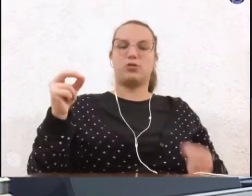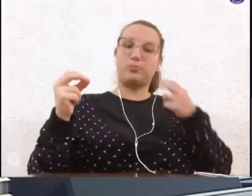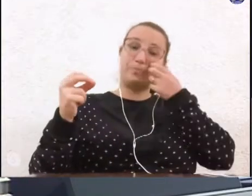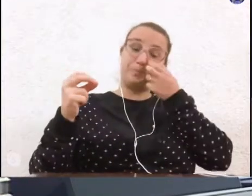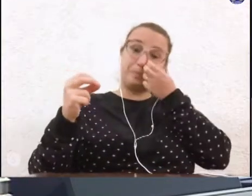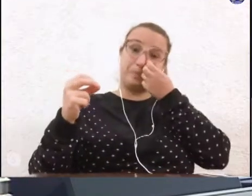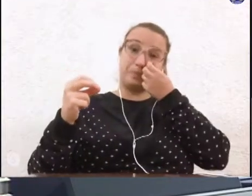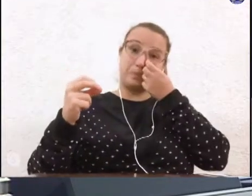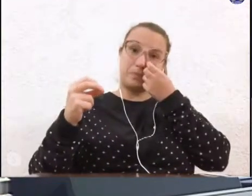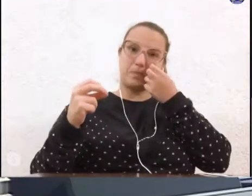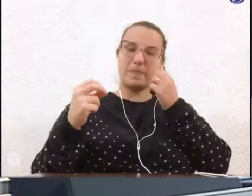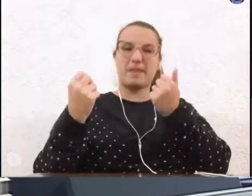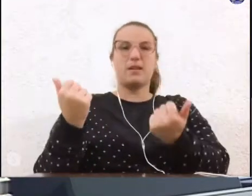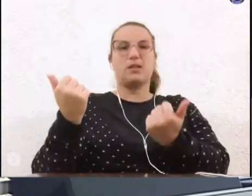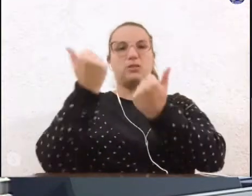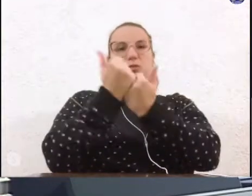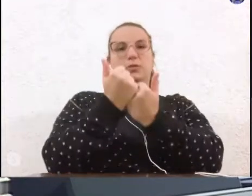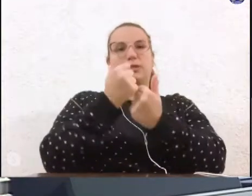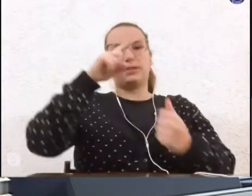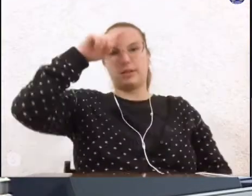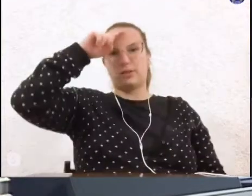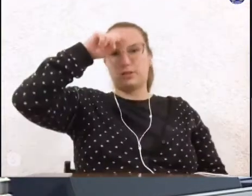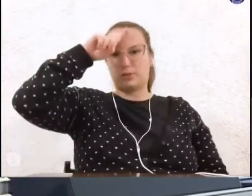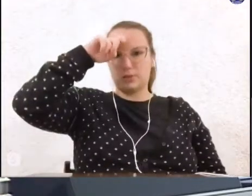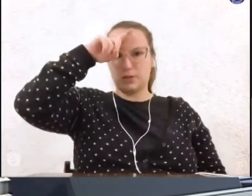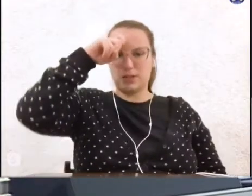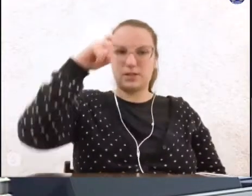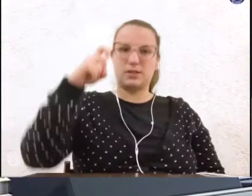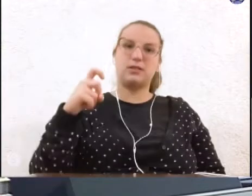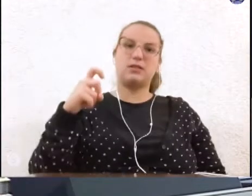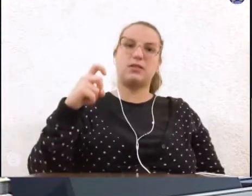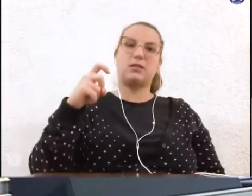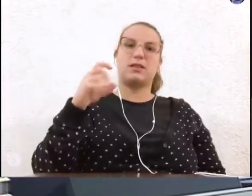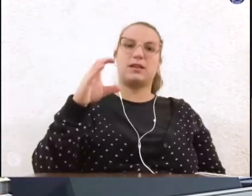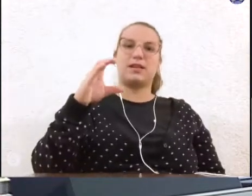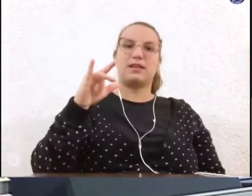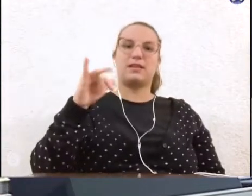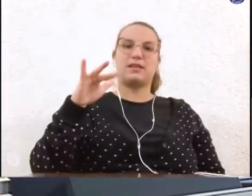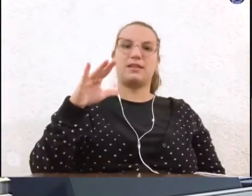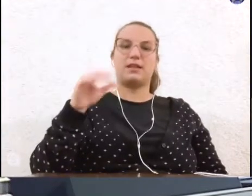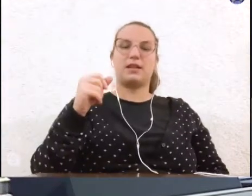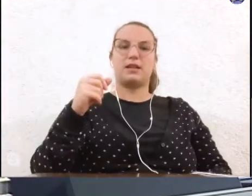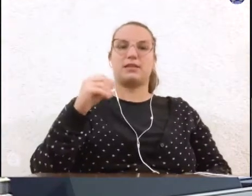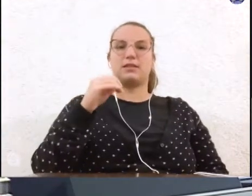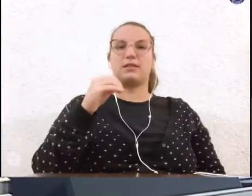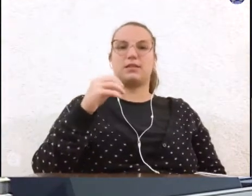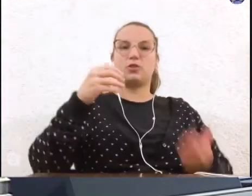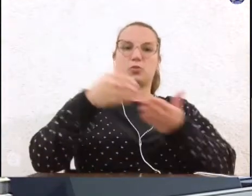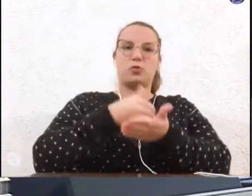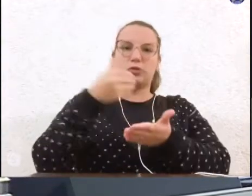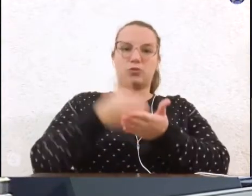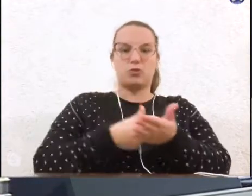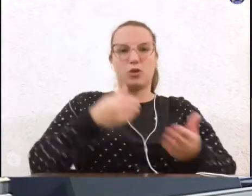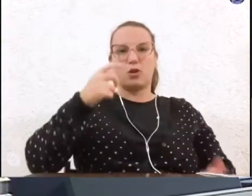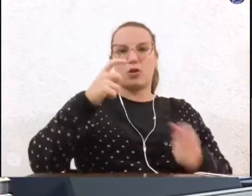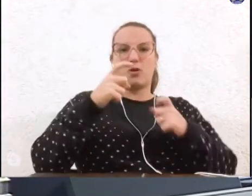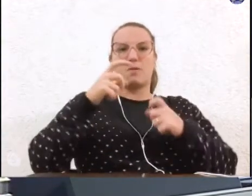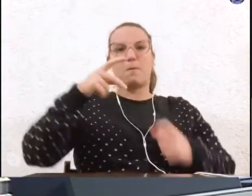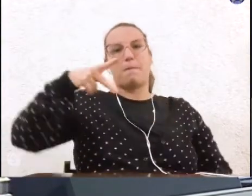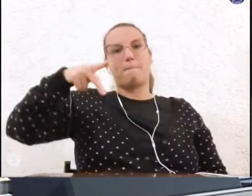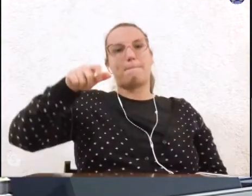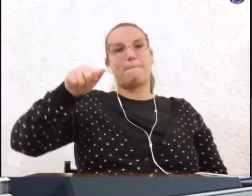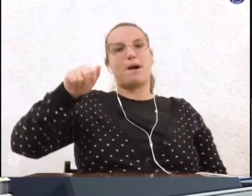superintendente do Hospital das Clínicas de Botucatu, para o vereador Paulo Renato, respondendo o